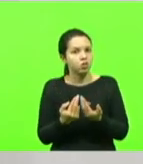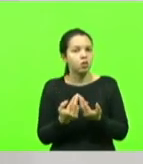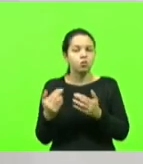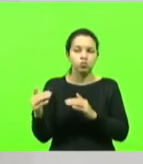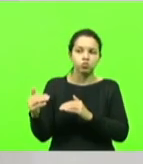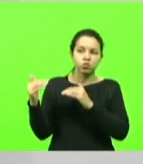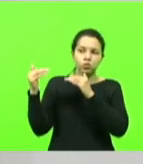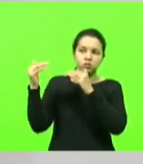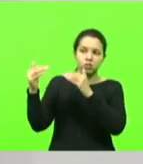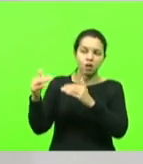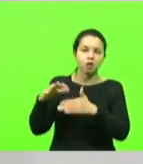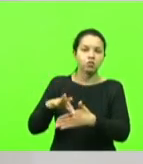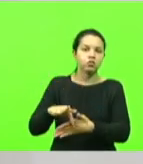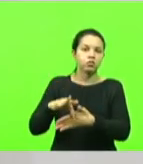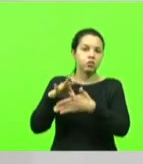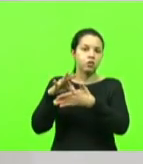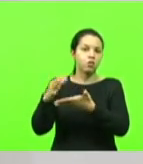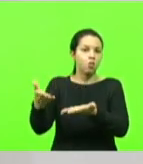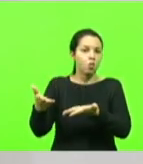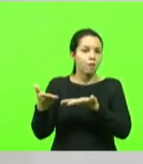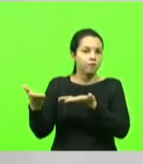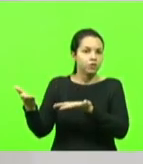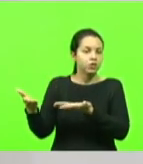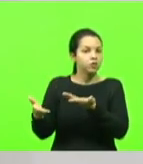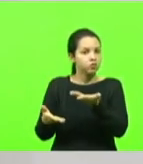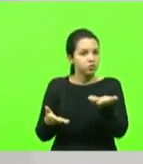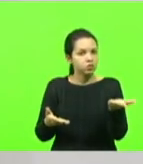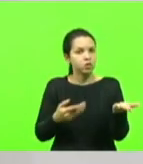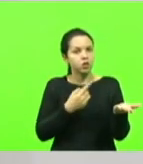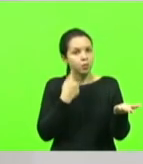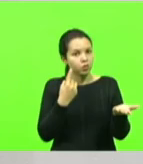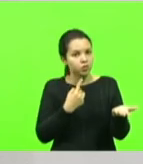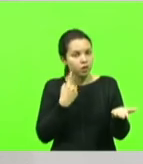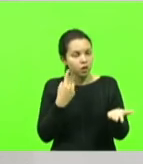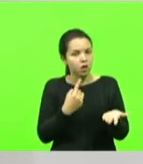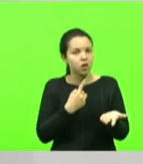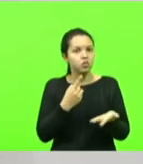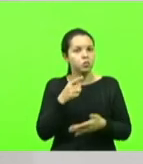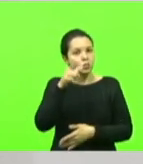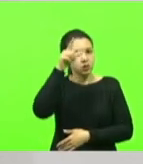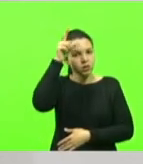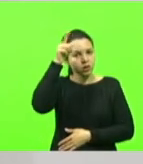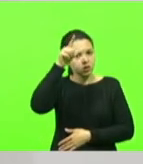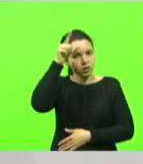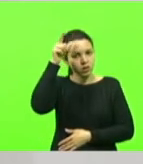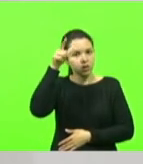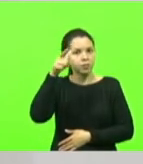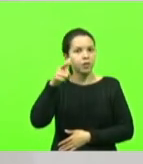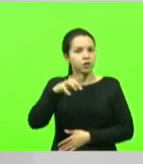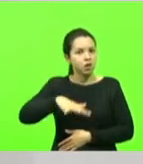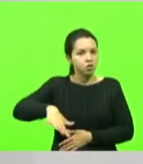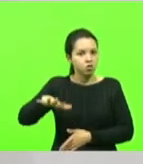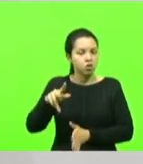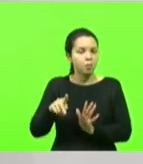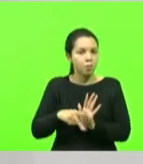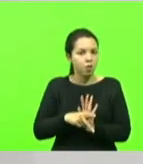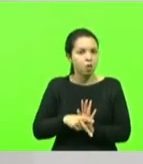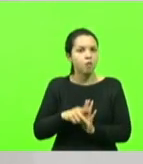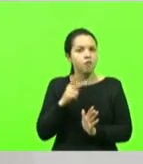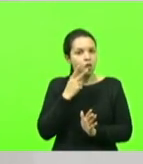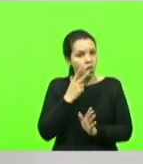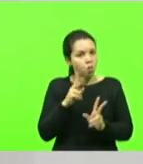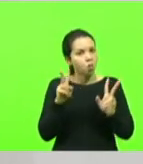lideranças, convido os colegas deputados aí, o deputado Lima, que é da região, que falou do assunto,